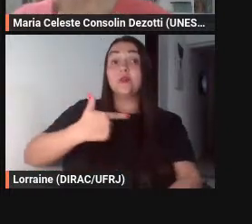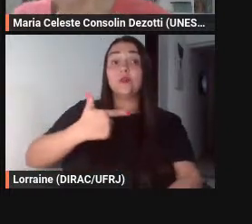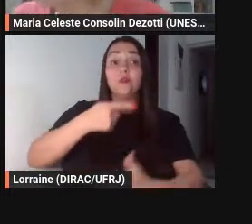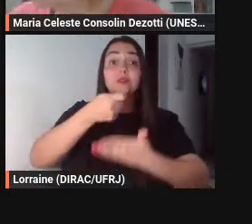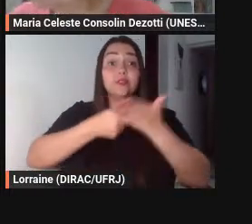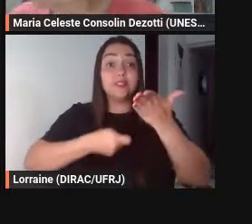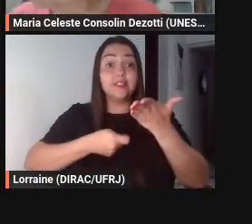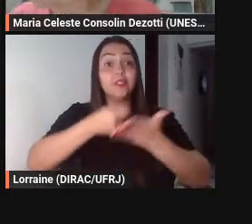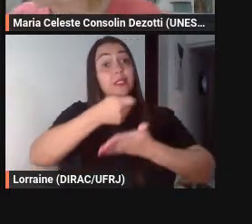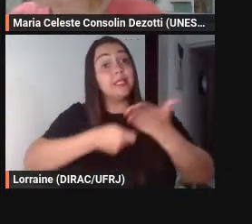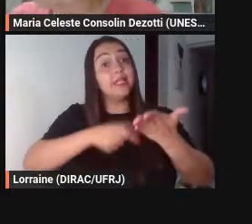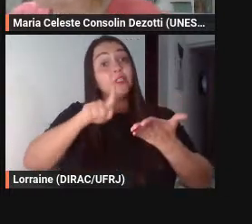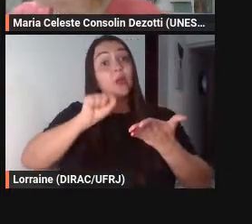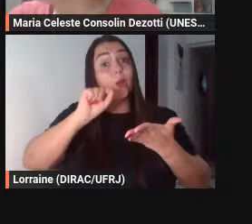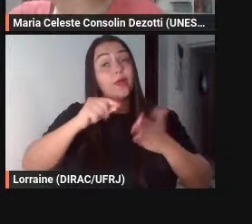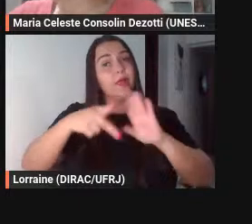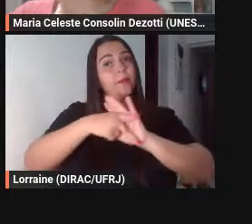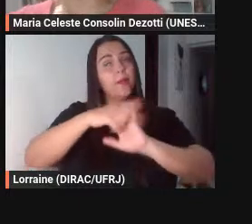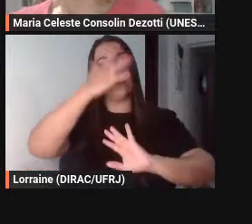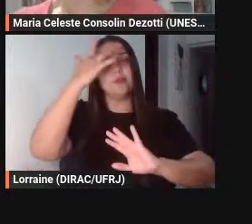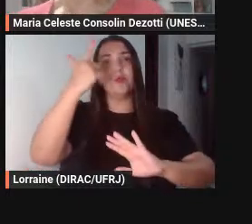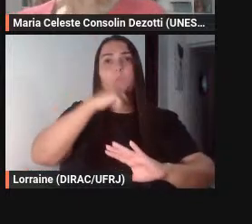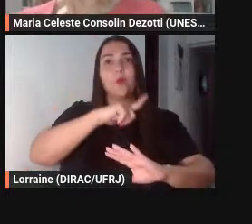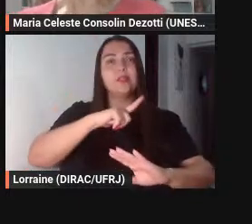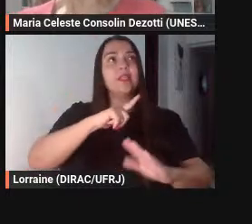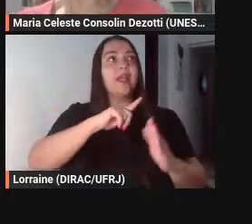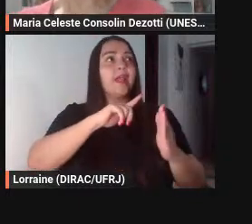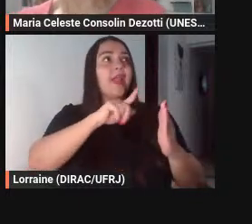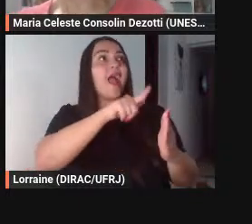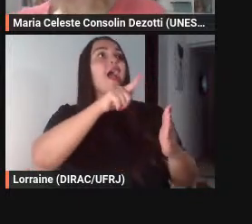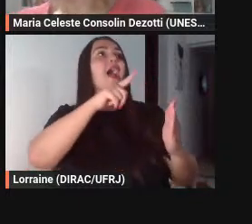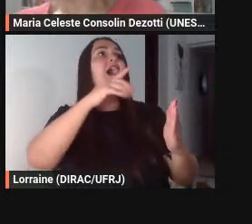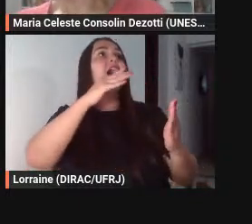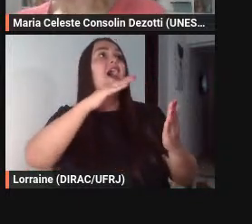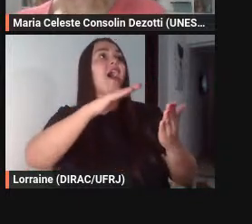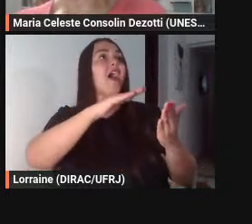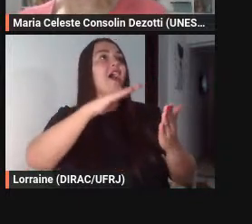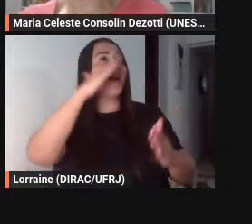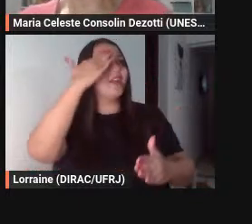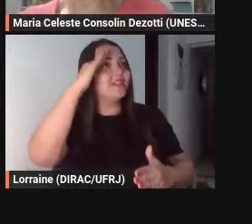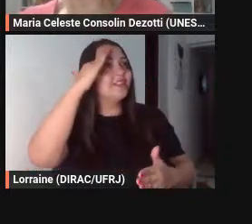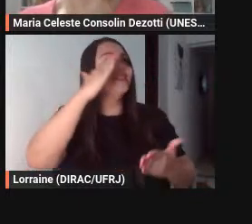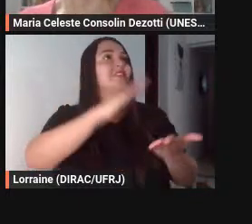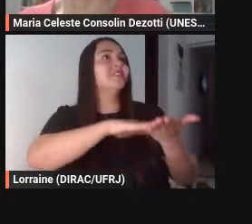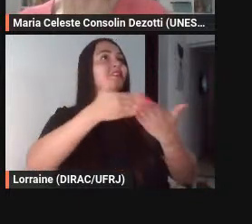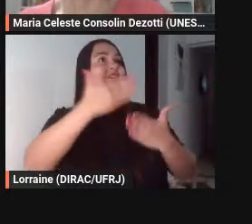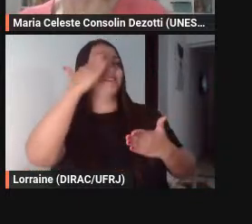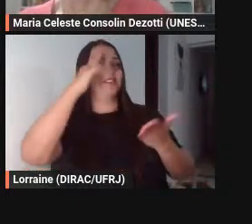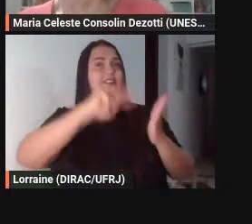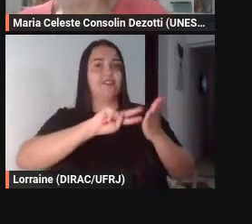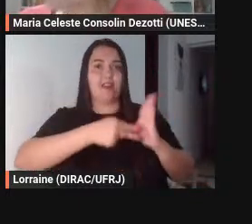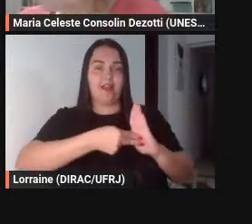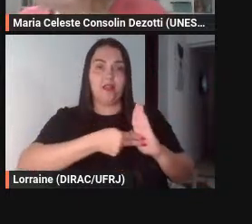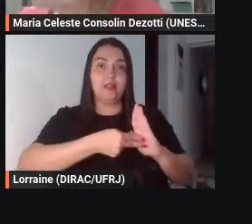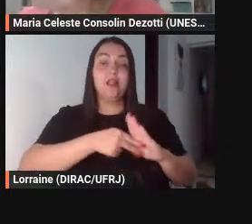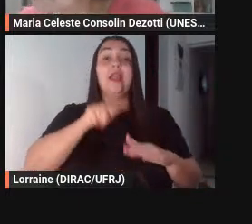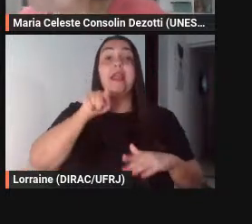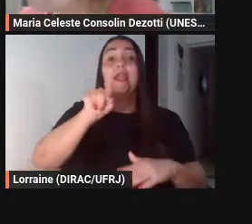interpretativo essa porção de texto popularmente conhecida como